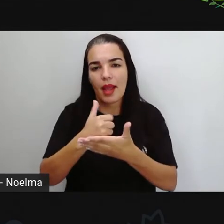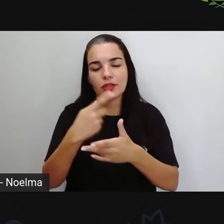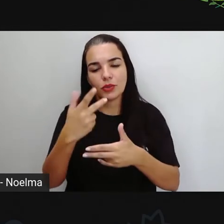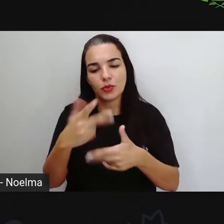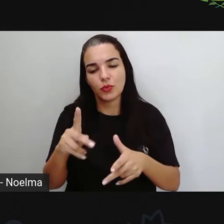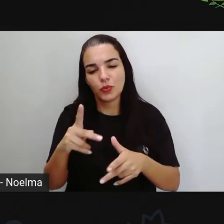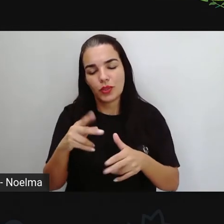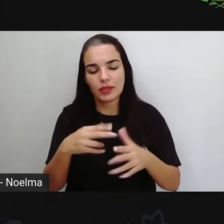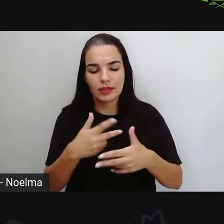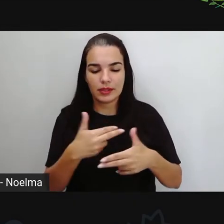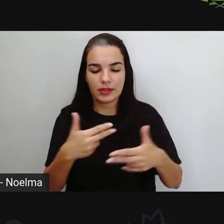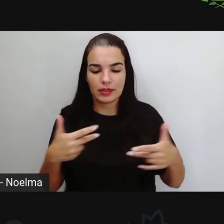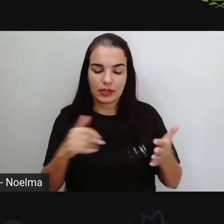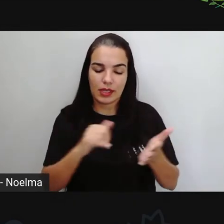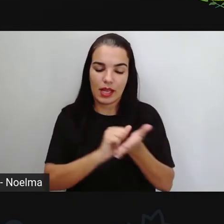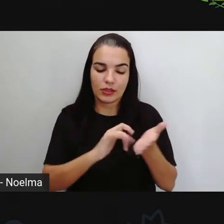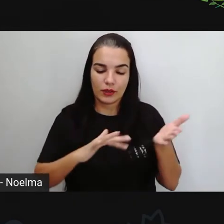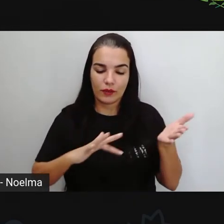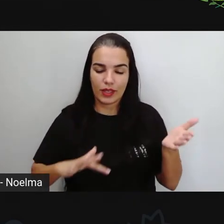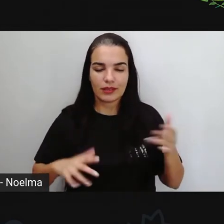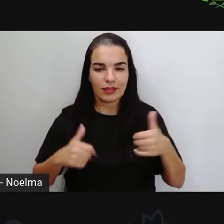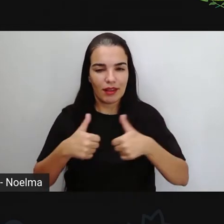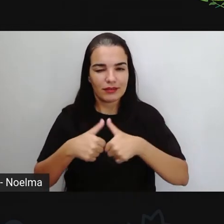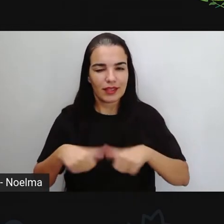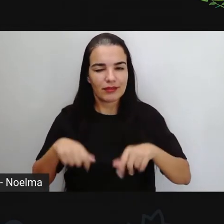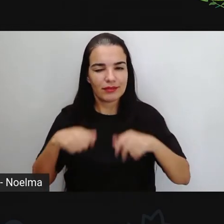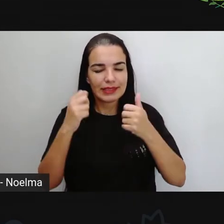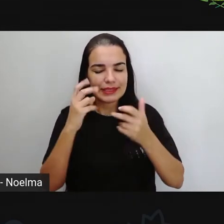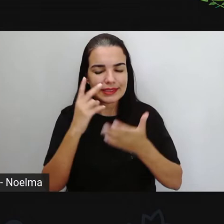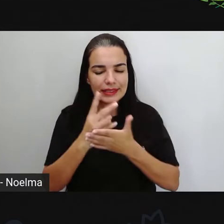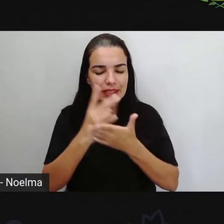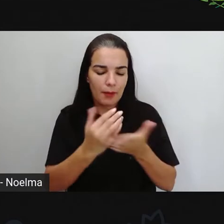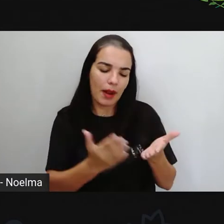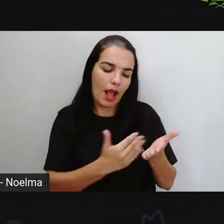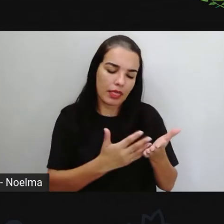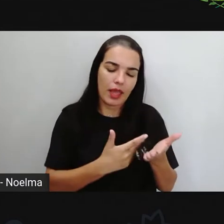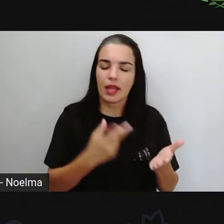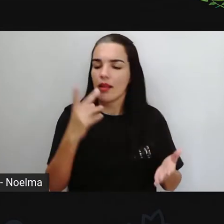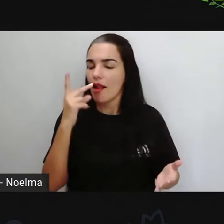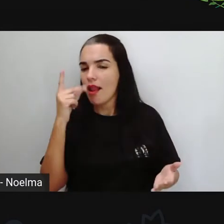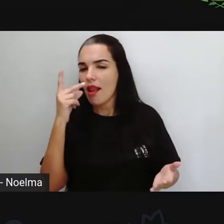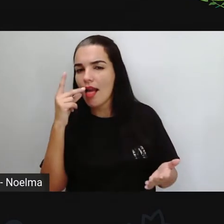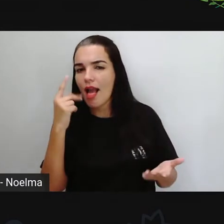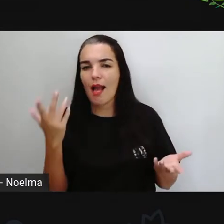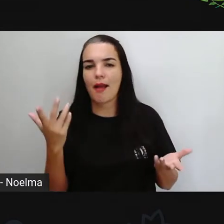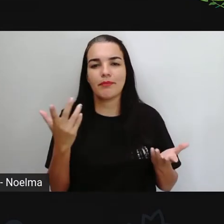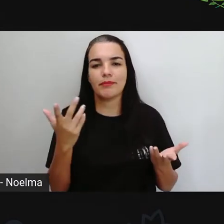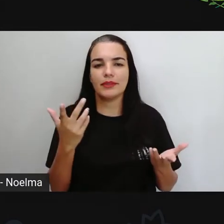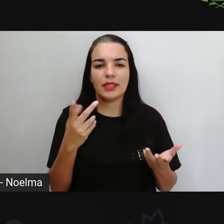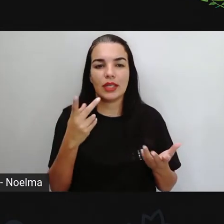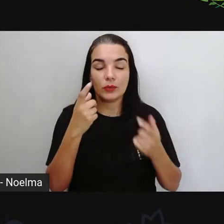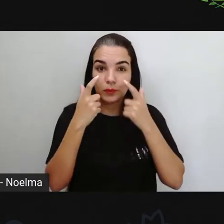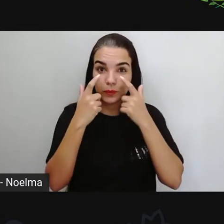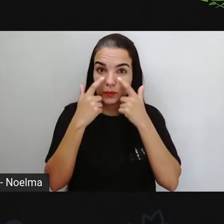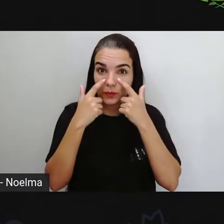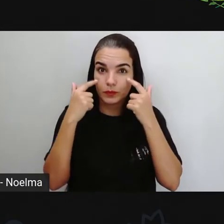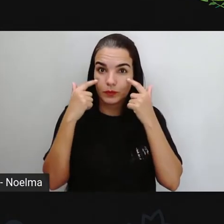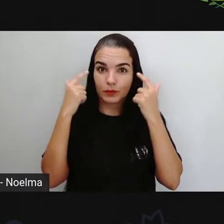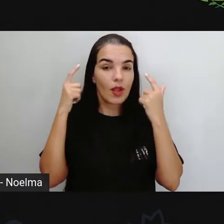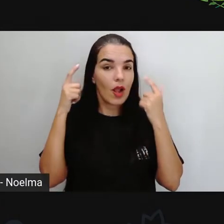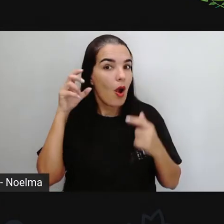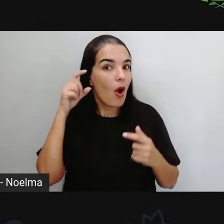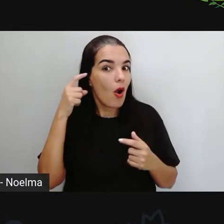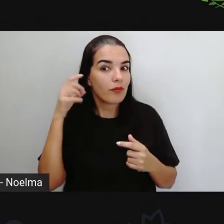atividades. Então, ó, esteja sempre aí com seu material em mão, seu lápis, seu caderno, os olhos atentos, os